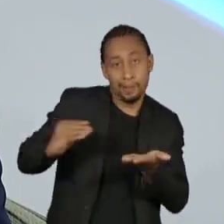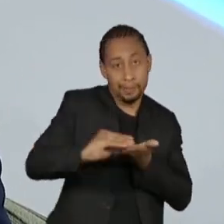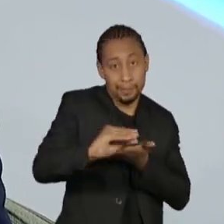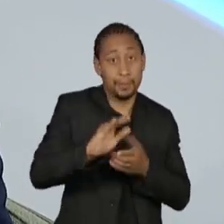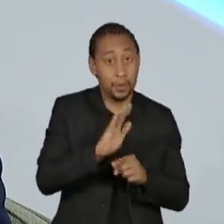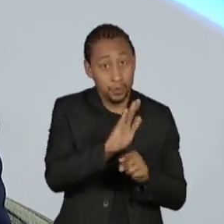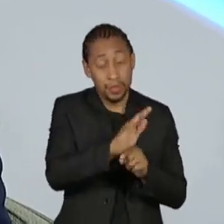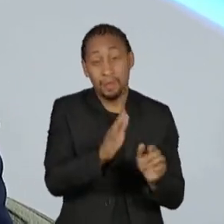mais pobre.